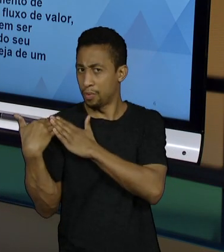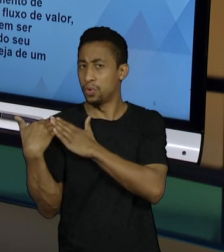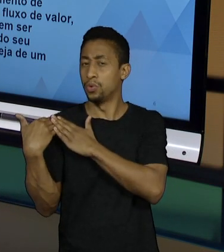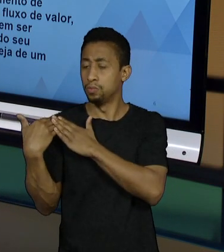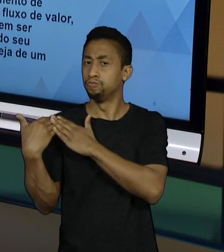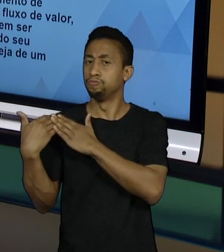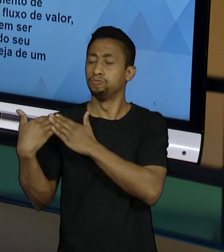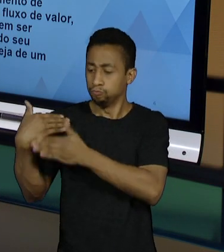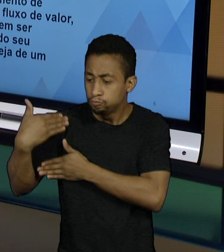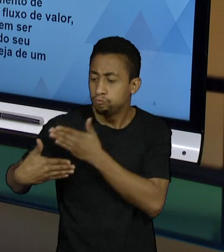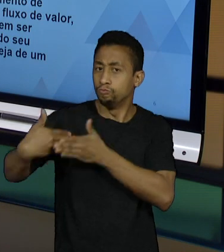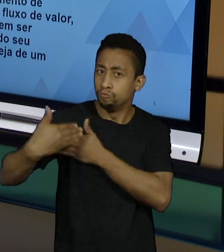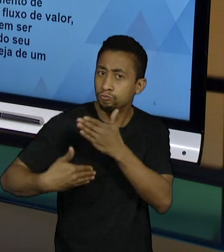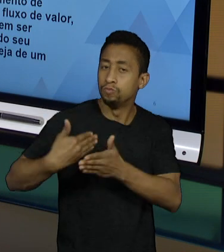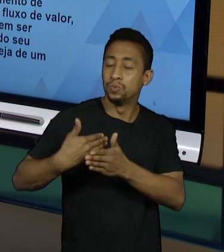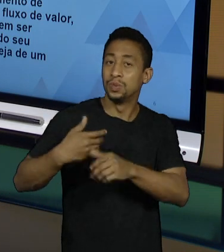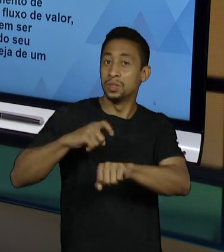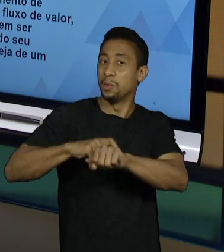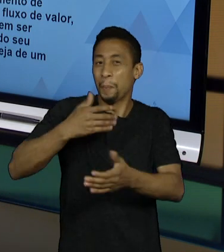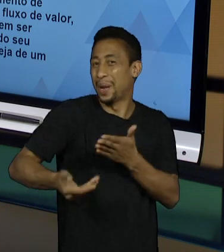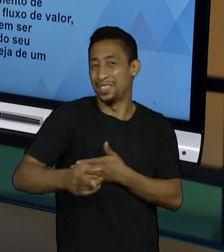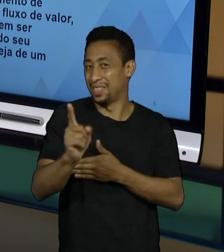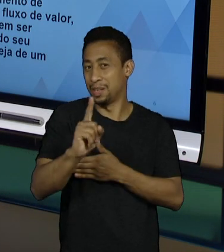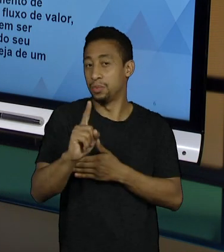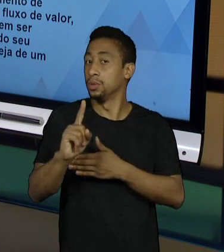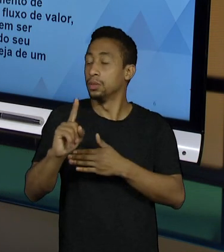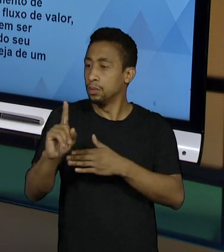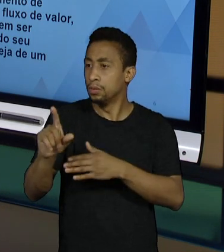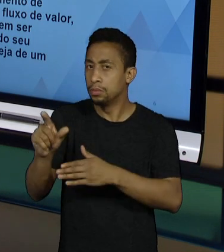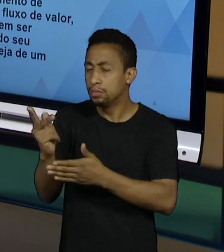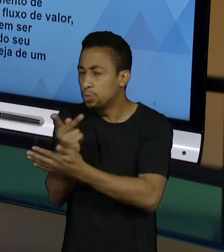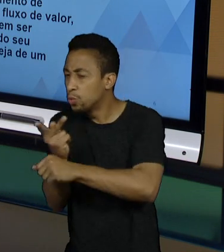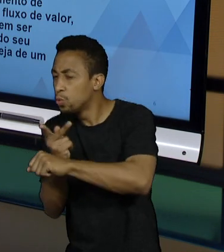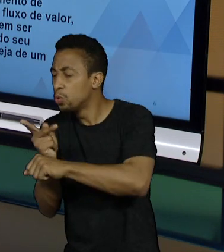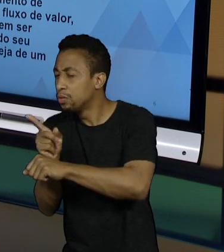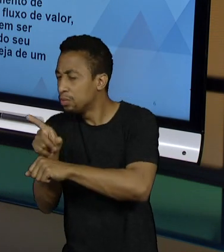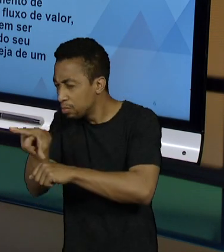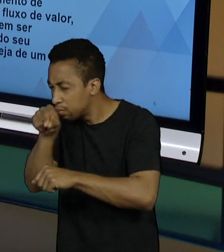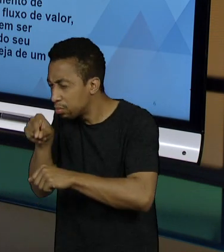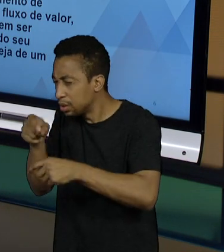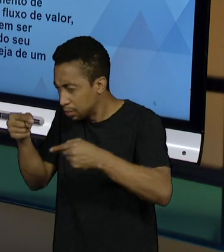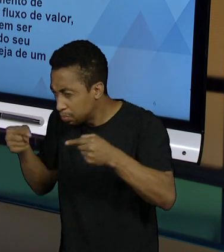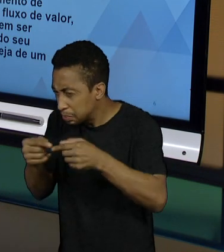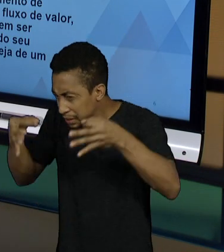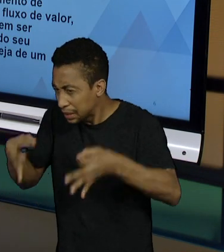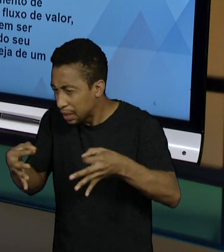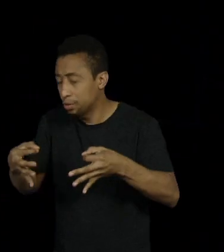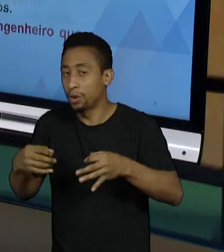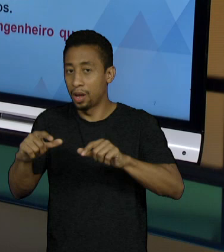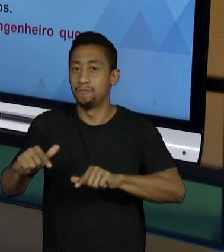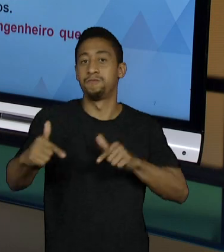tempo de utilizar aquela ferramenta que uma outra empresa já utilizou e não deu certo.